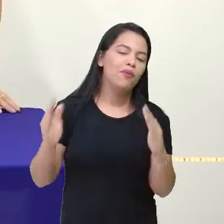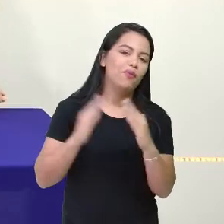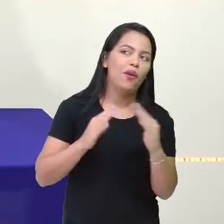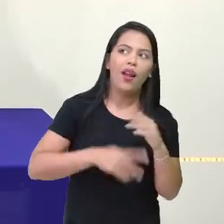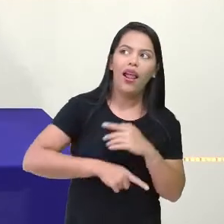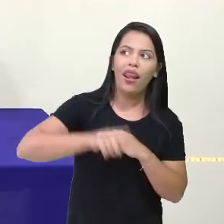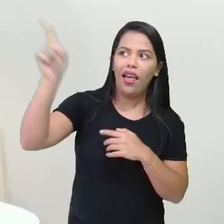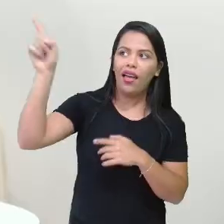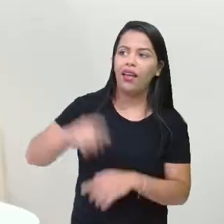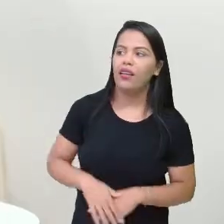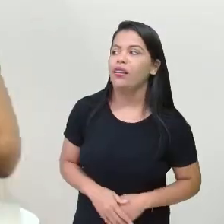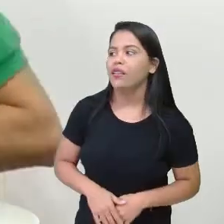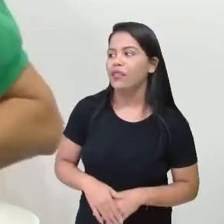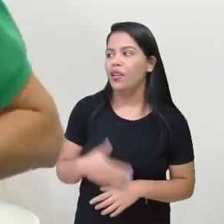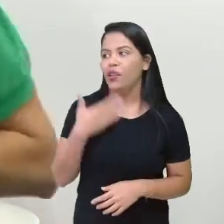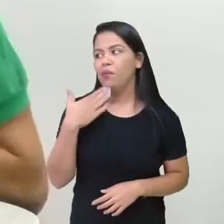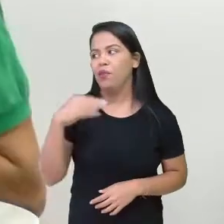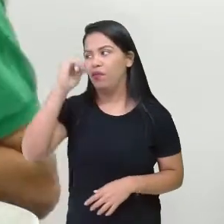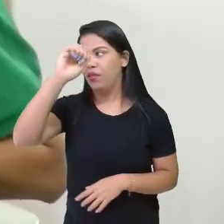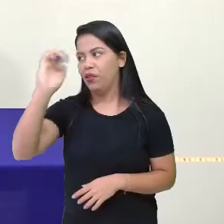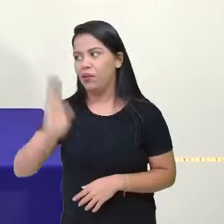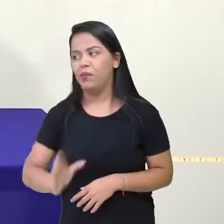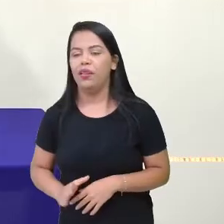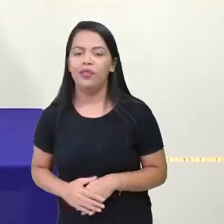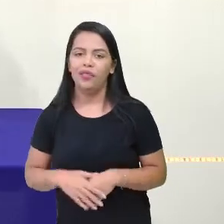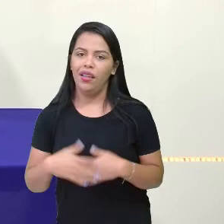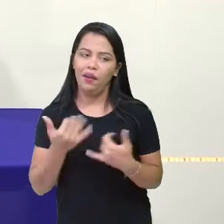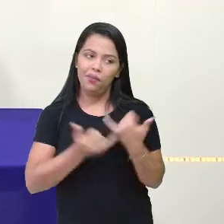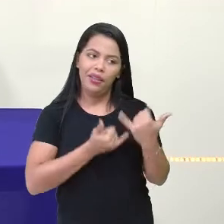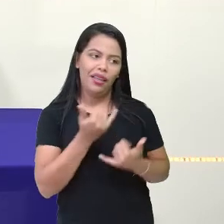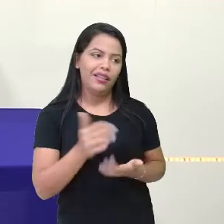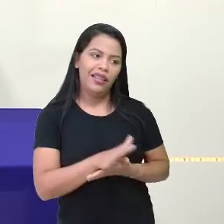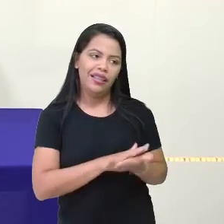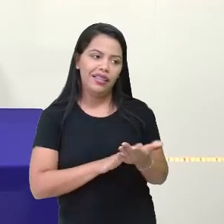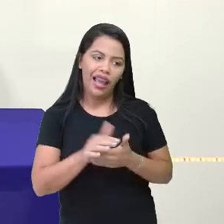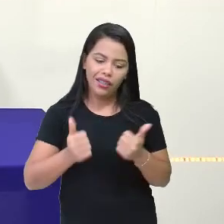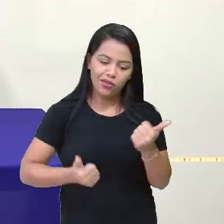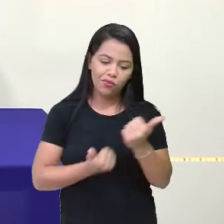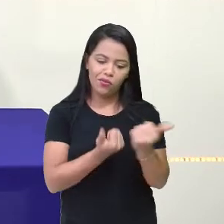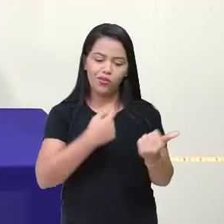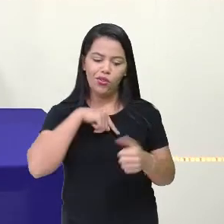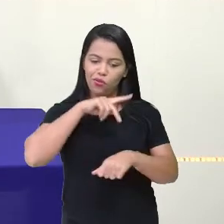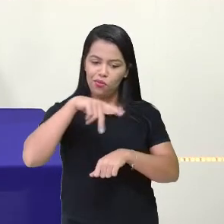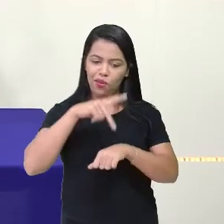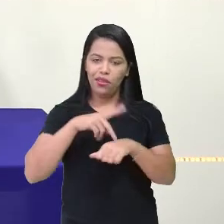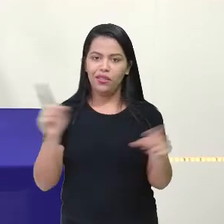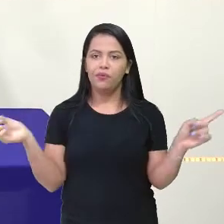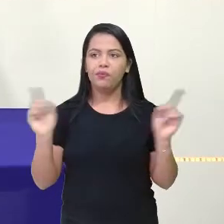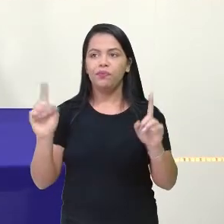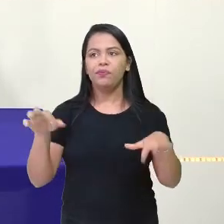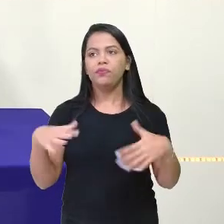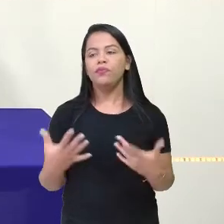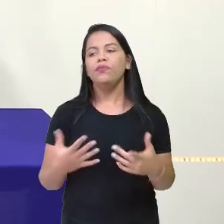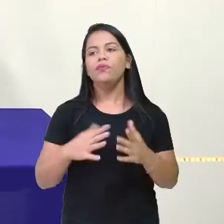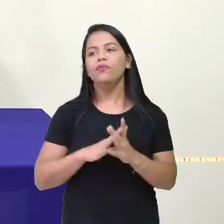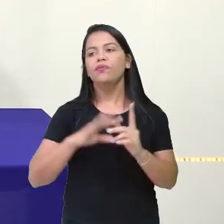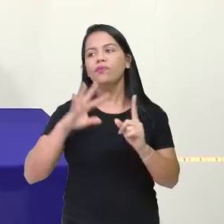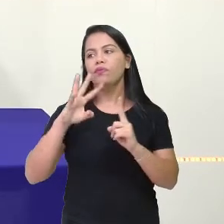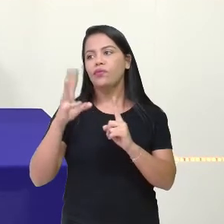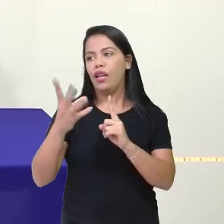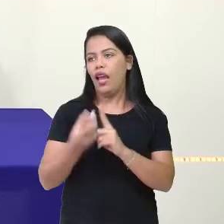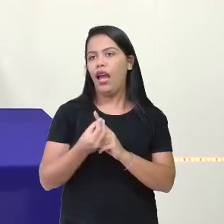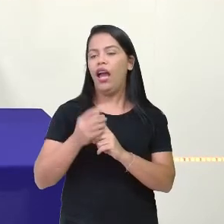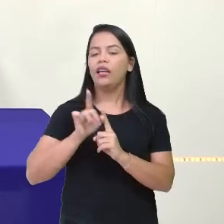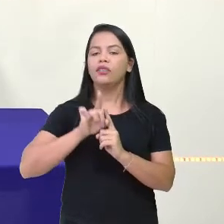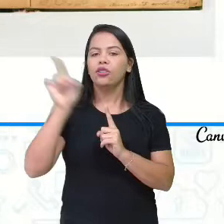Eu prefiro o Brasil. Não, Estou brincando, né? Nada a substituir a nossa pátria. Nada, nada. A arte no Catar, vamos conhecer um